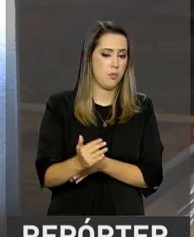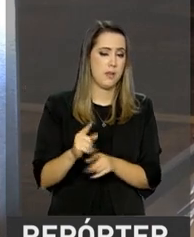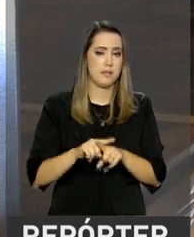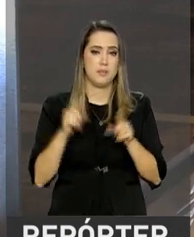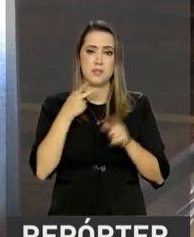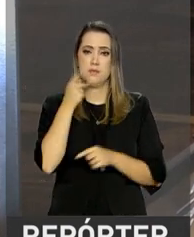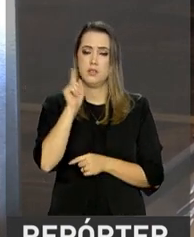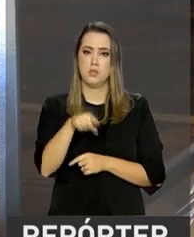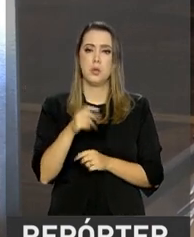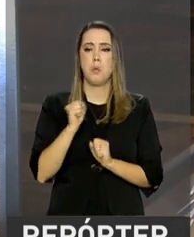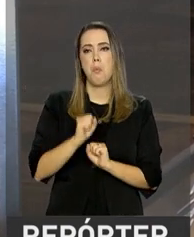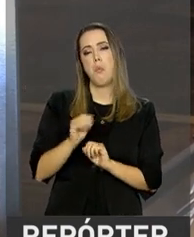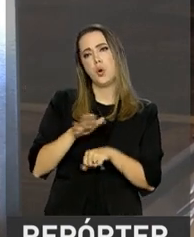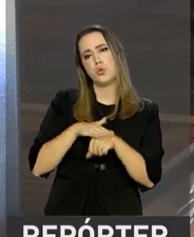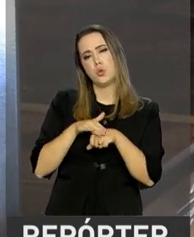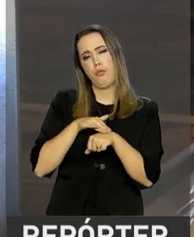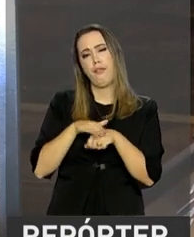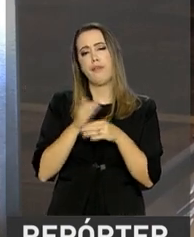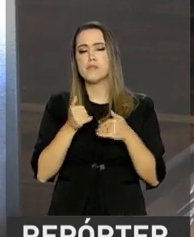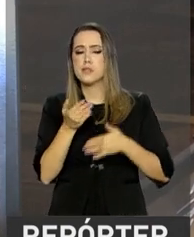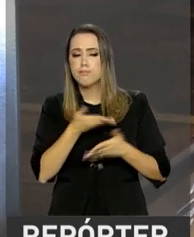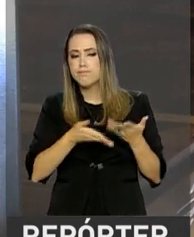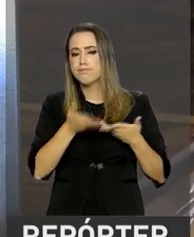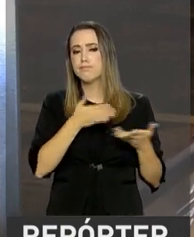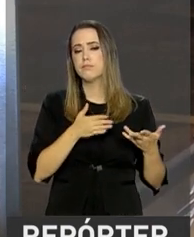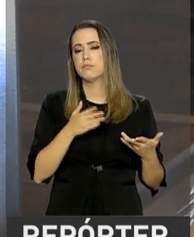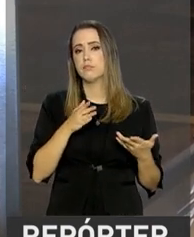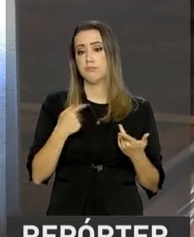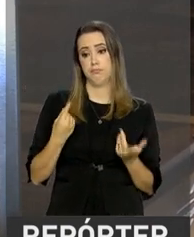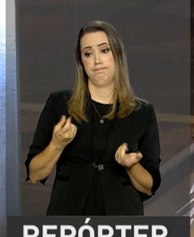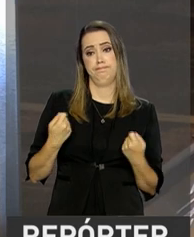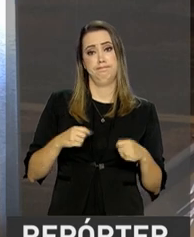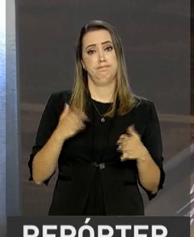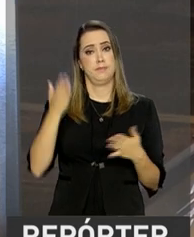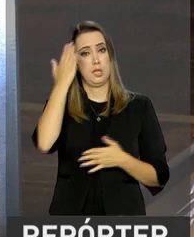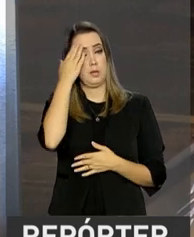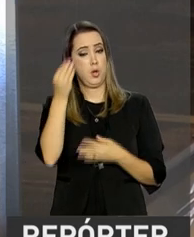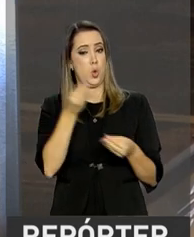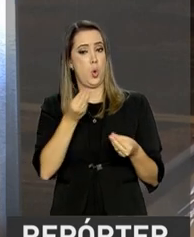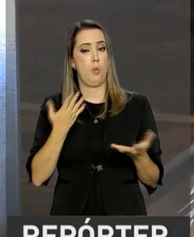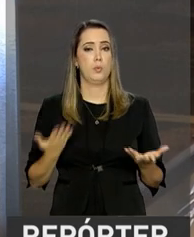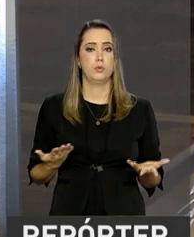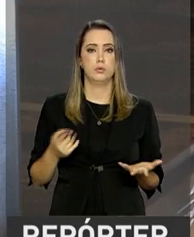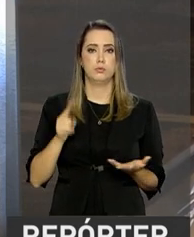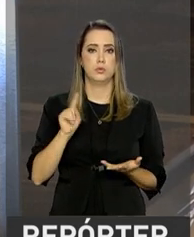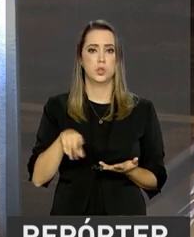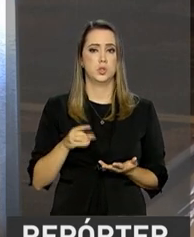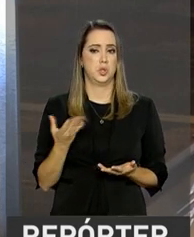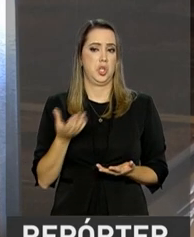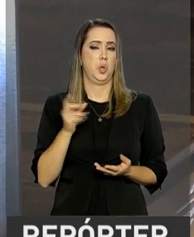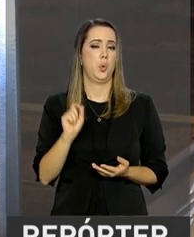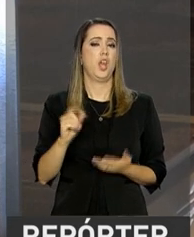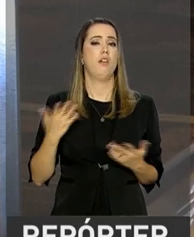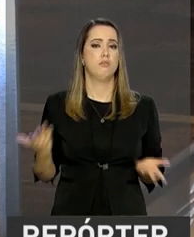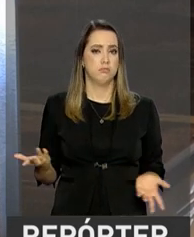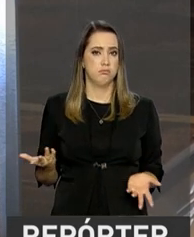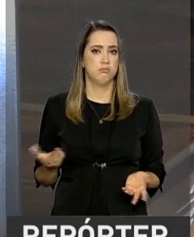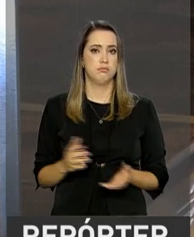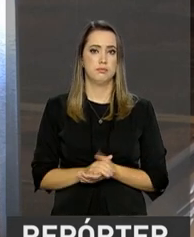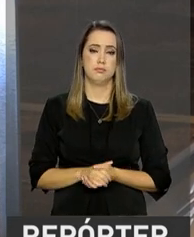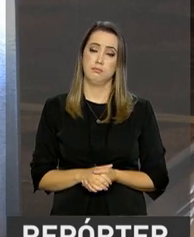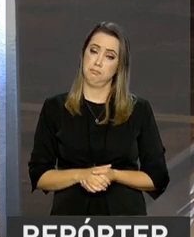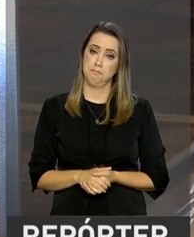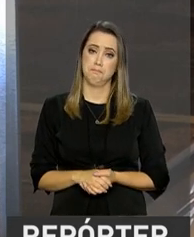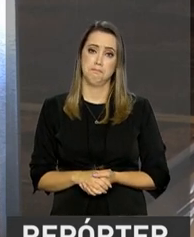estão dizendo que estão abertos a negociações. É preciso saber que negociação é essa que eles estão querendo, exatamente, quer negociar o quê.